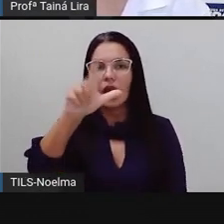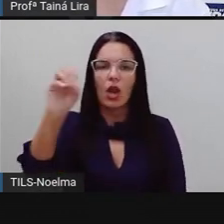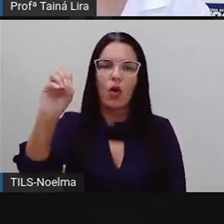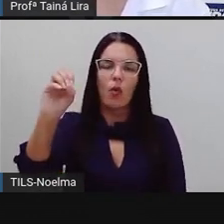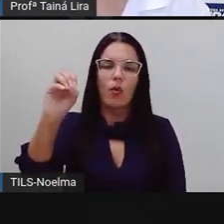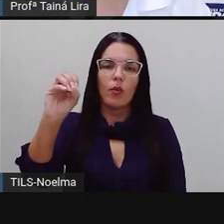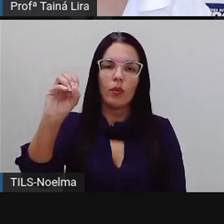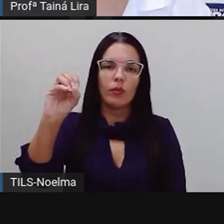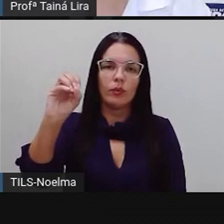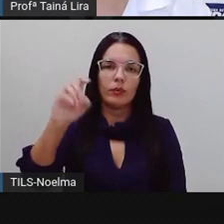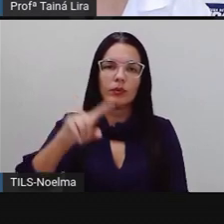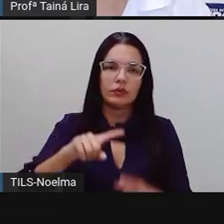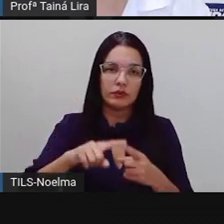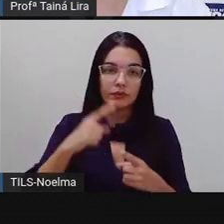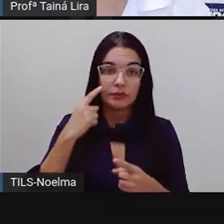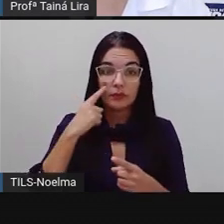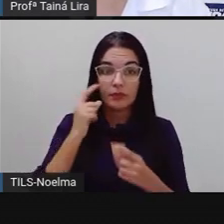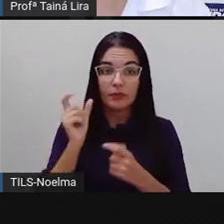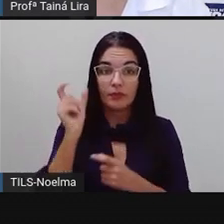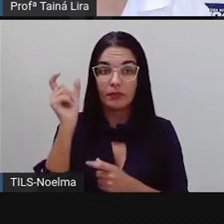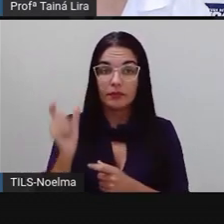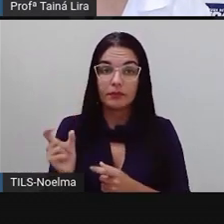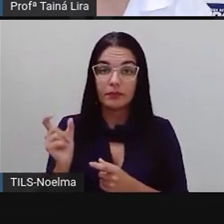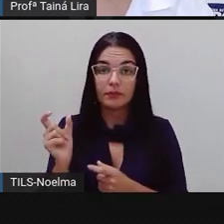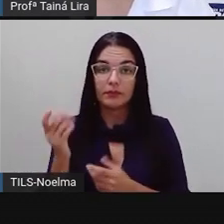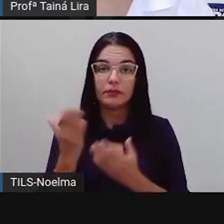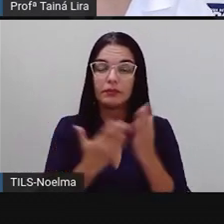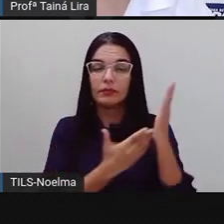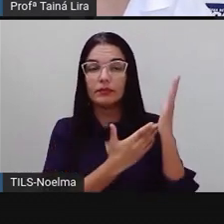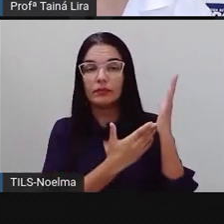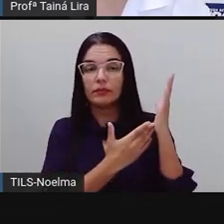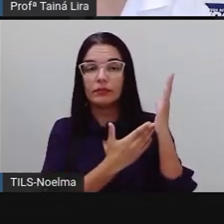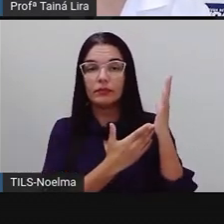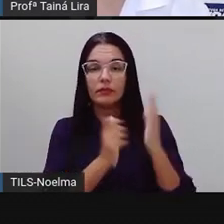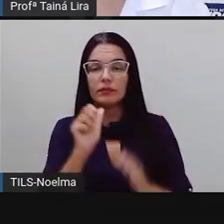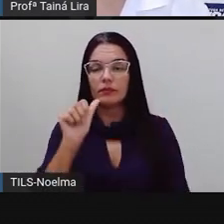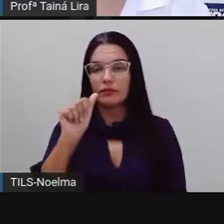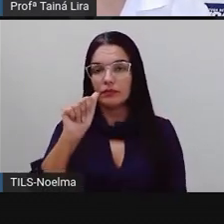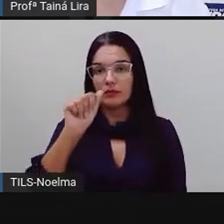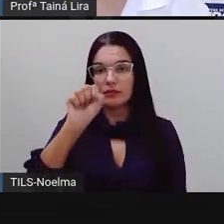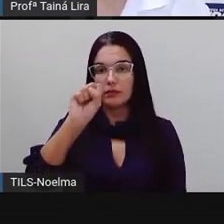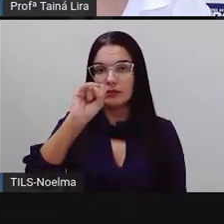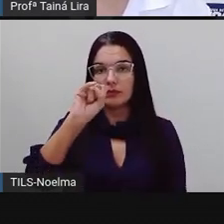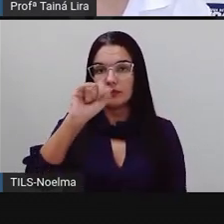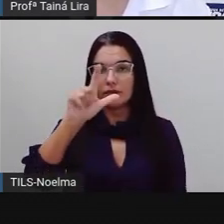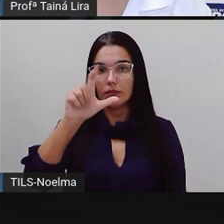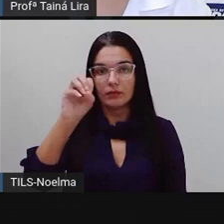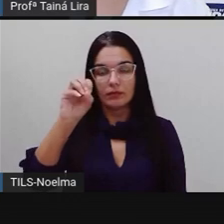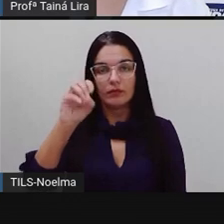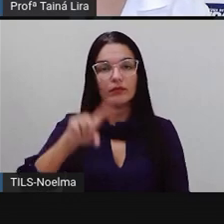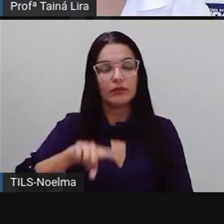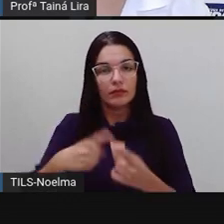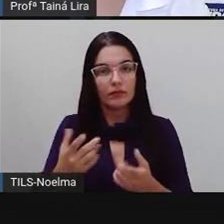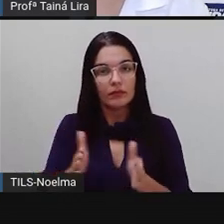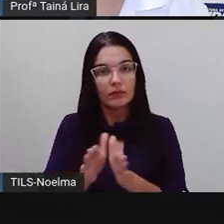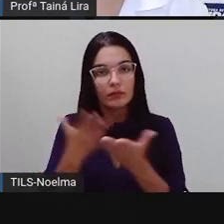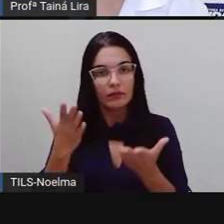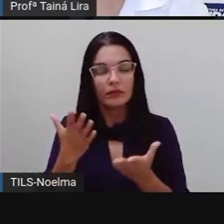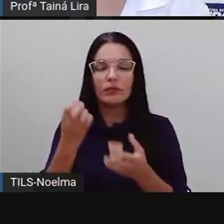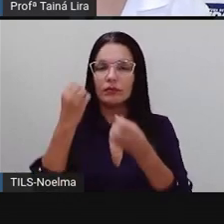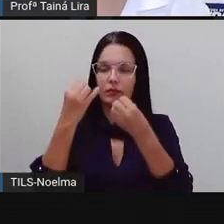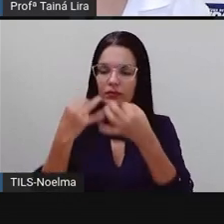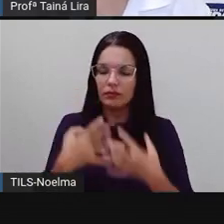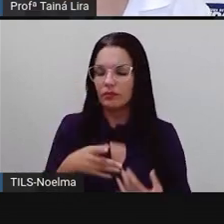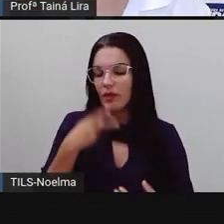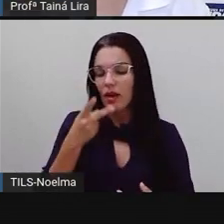Asilo. Ó, asilo. Olha lá. Asilo. Quando eu pronuncio asilo,